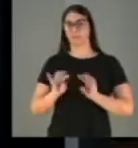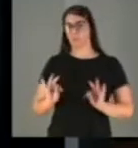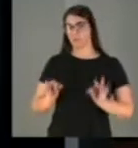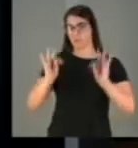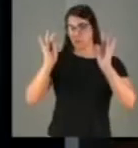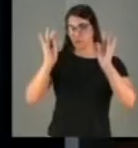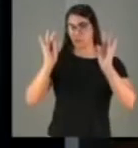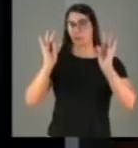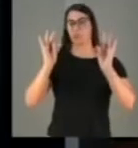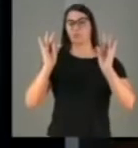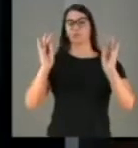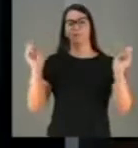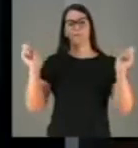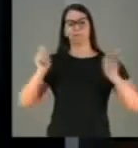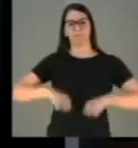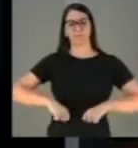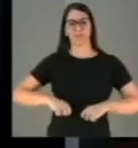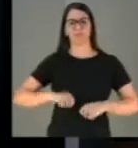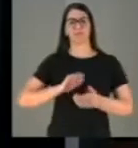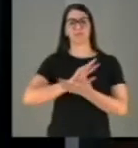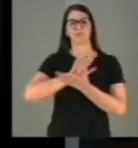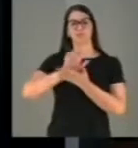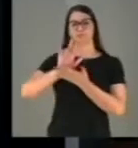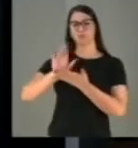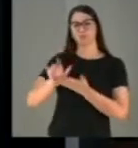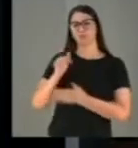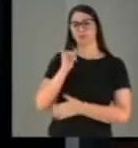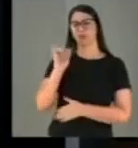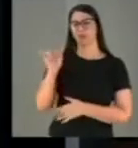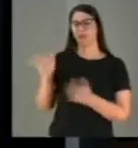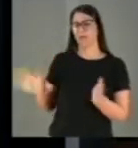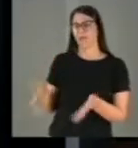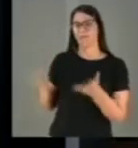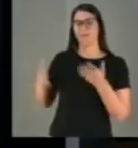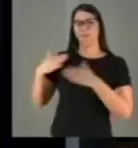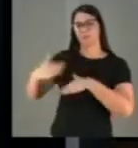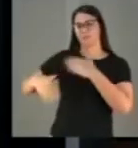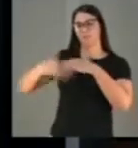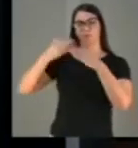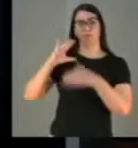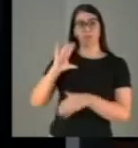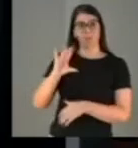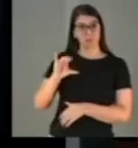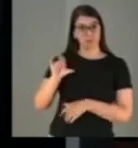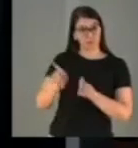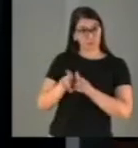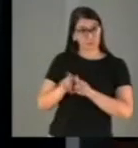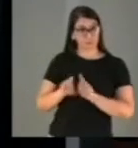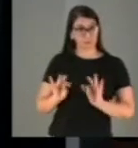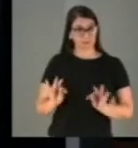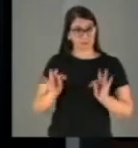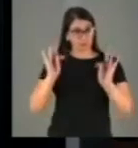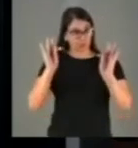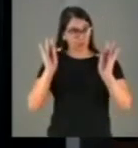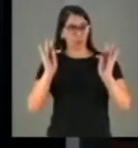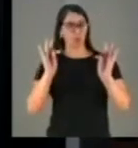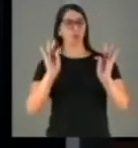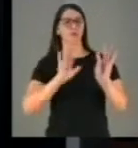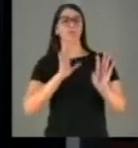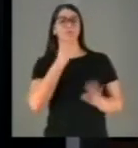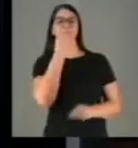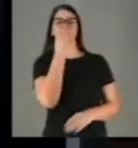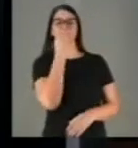potencializando diversos modais energéticos, fomentando o desenvolvimento científico e tecnológico, sem ignorar